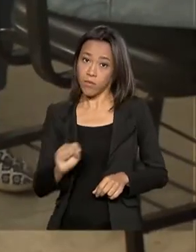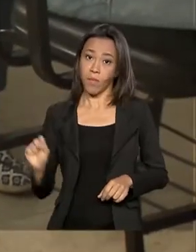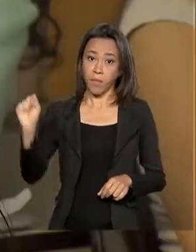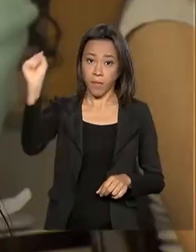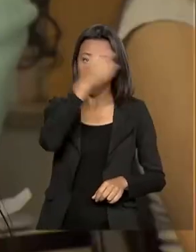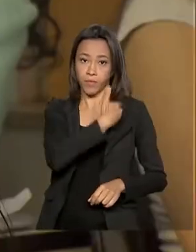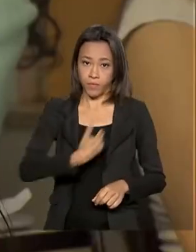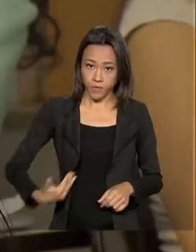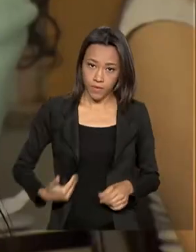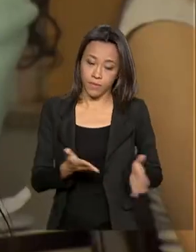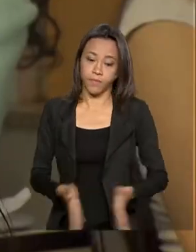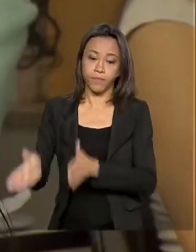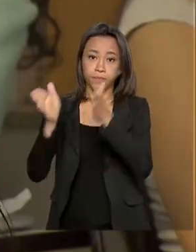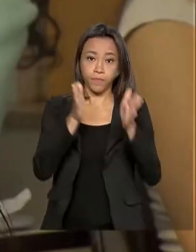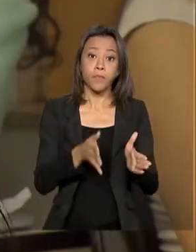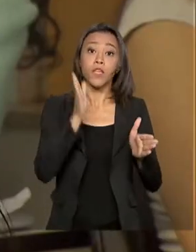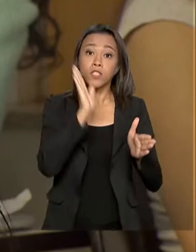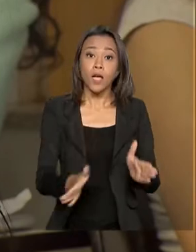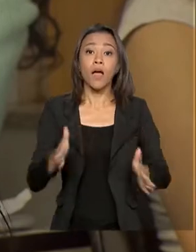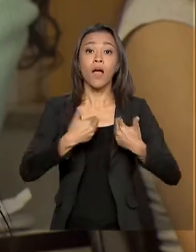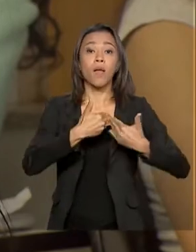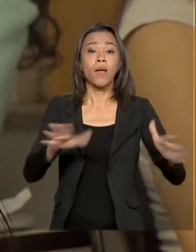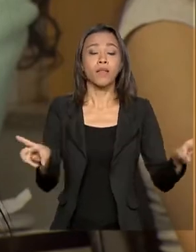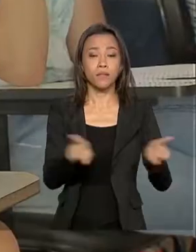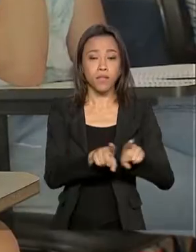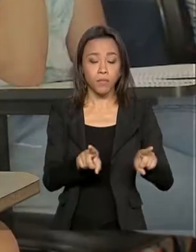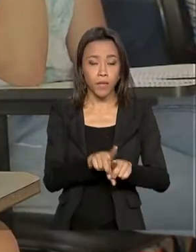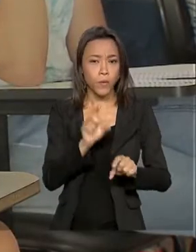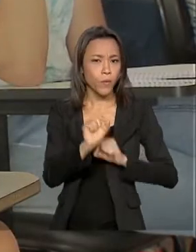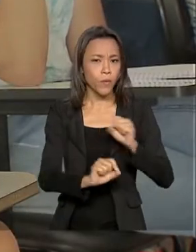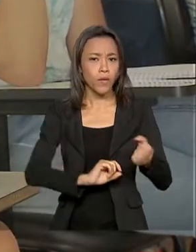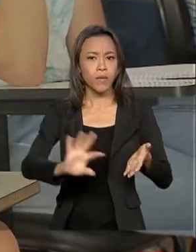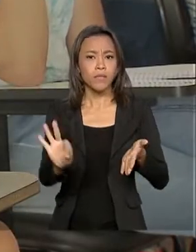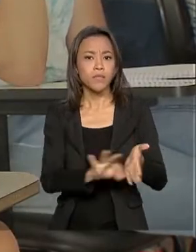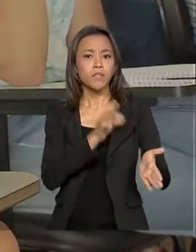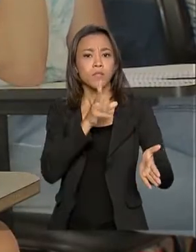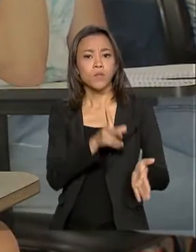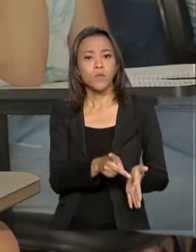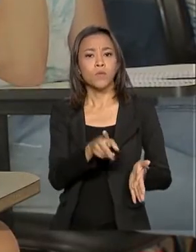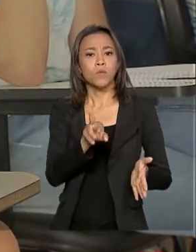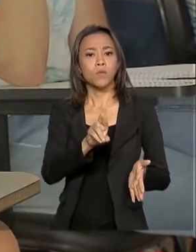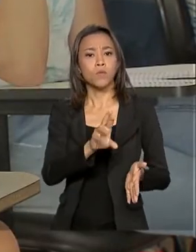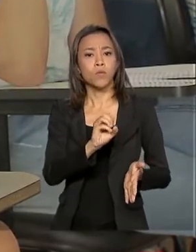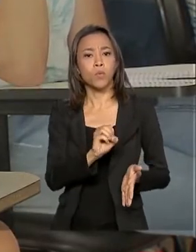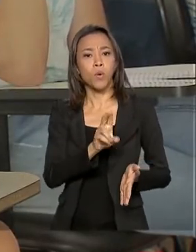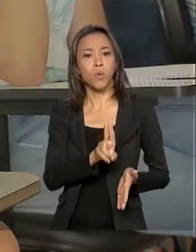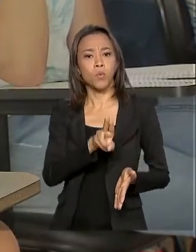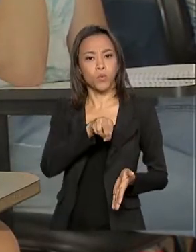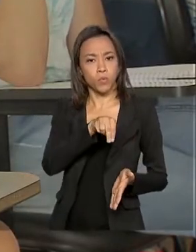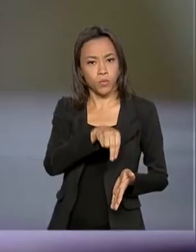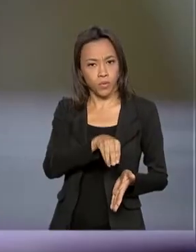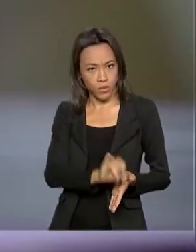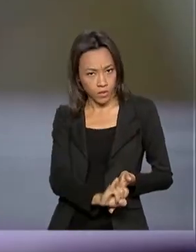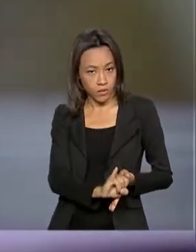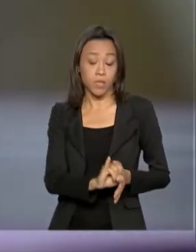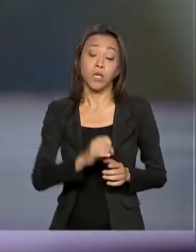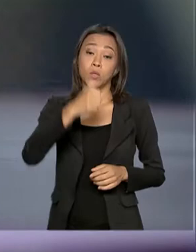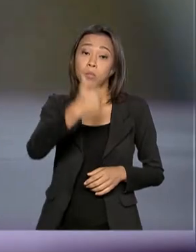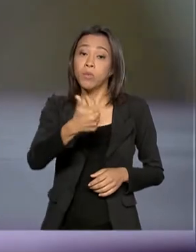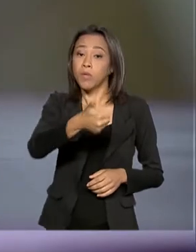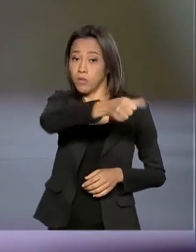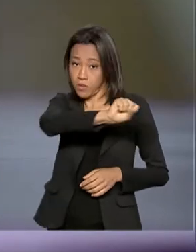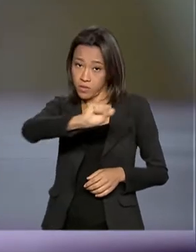públicas. E estão abertas também as inscrições para o programa Universidade para Todos, o ProUni, no primeiro